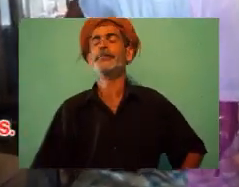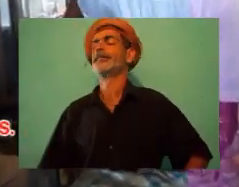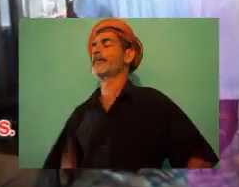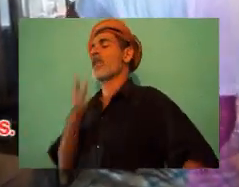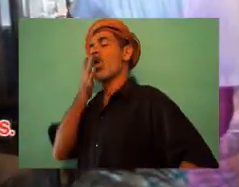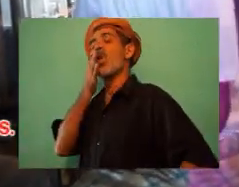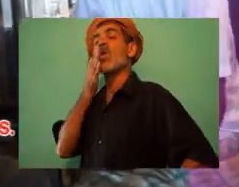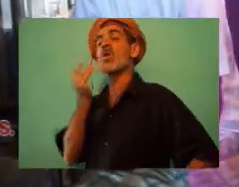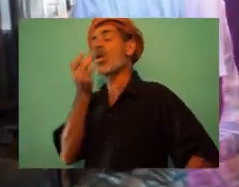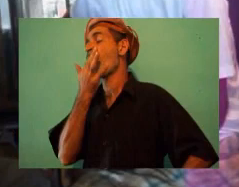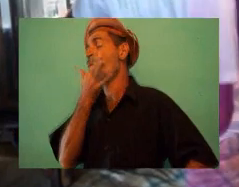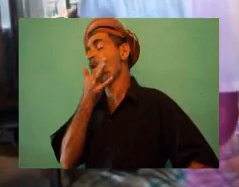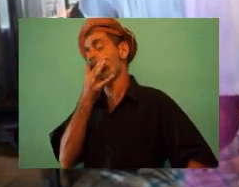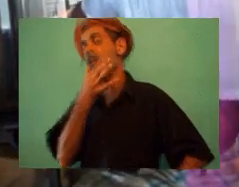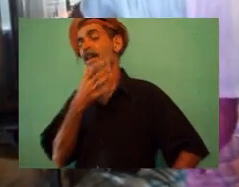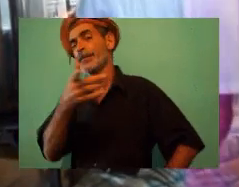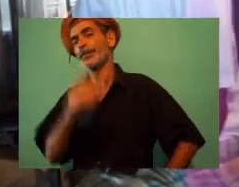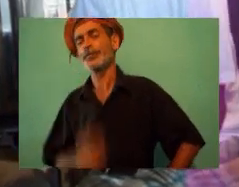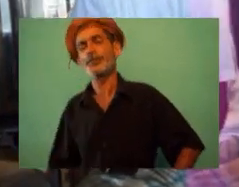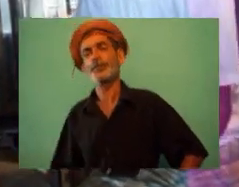novo